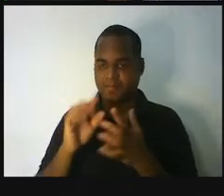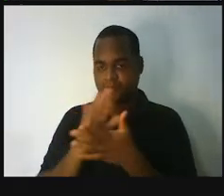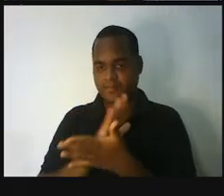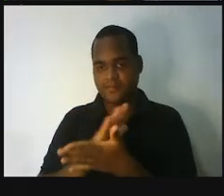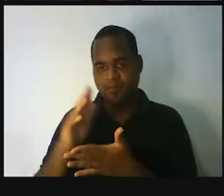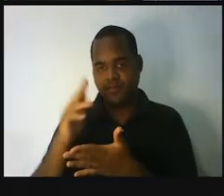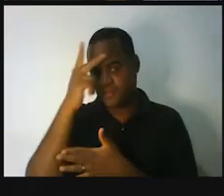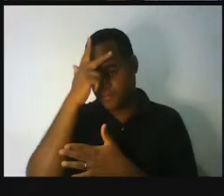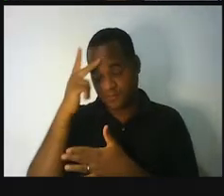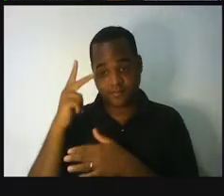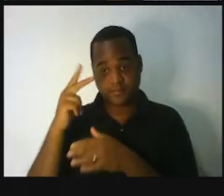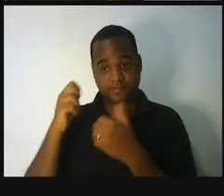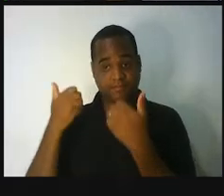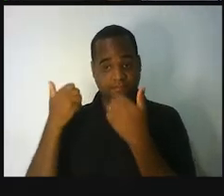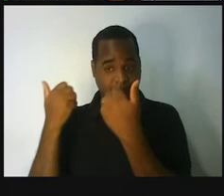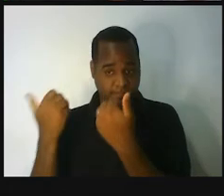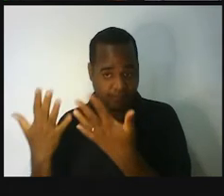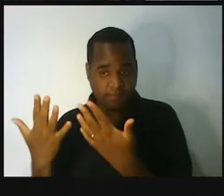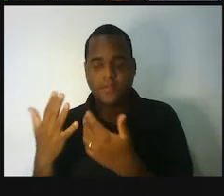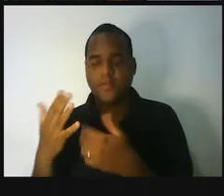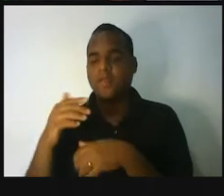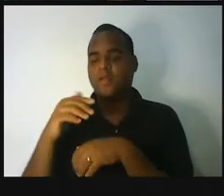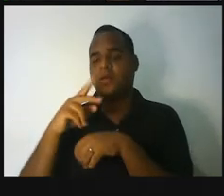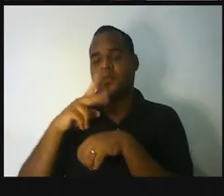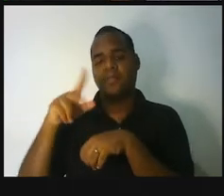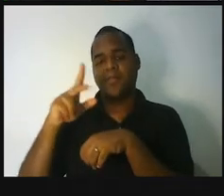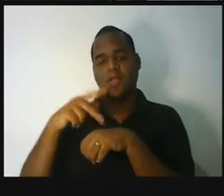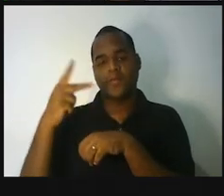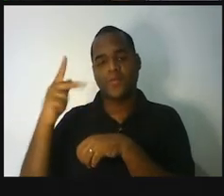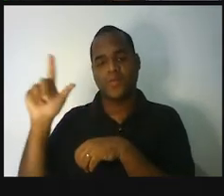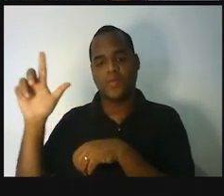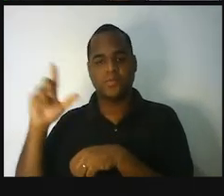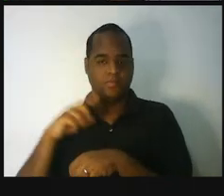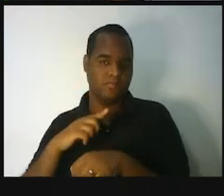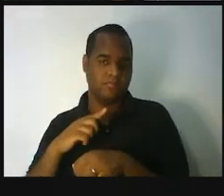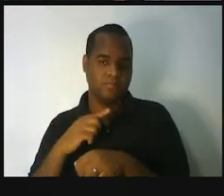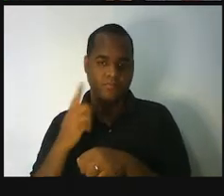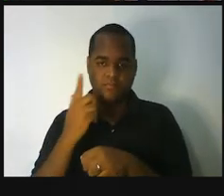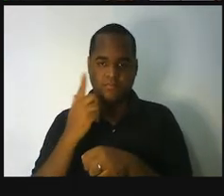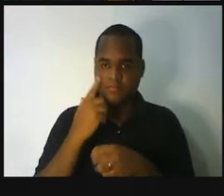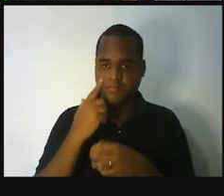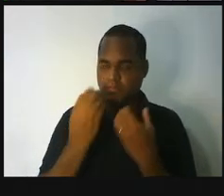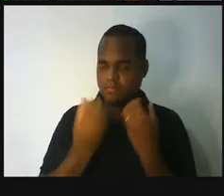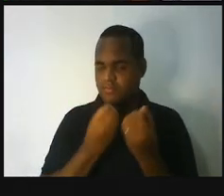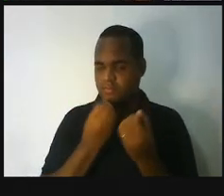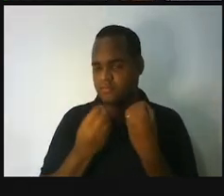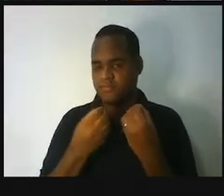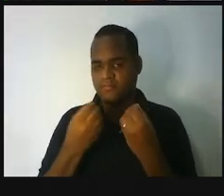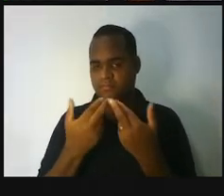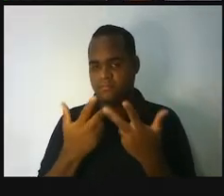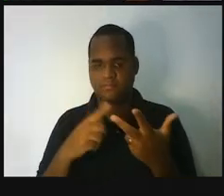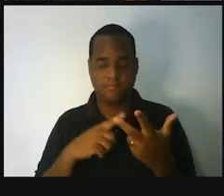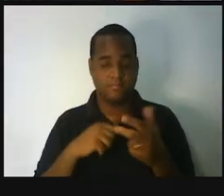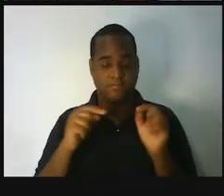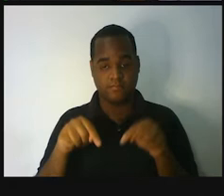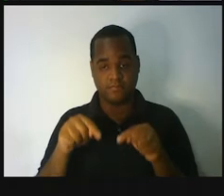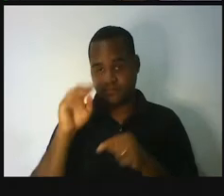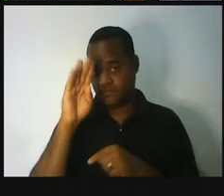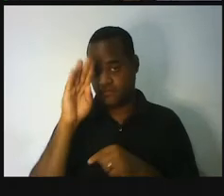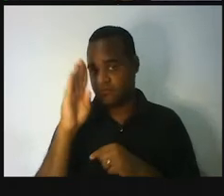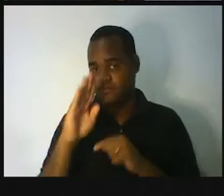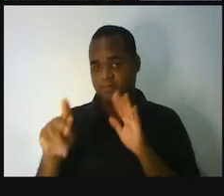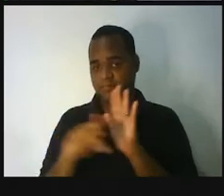de fora do Brasil. Eu vou juntar todo mundo, eu vou juntar os daqui do Brasil, de outros